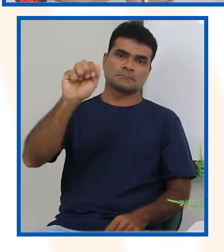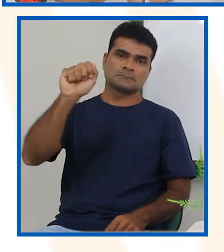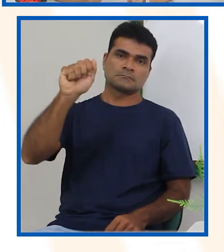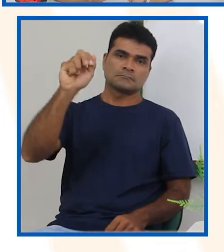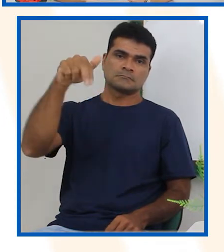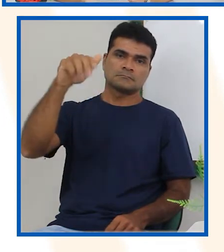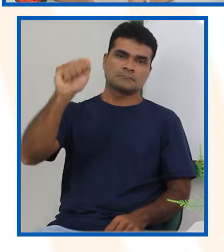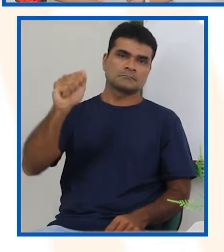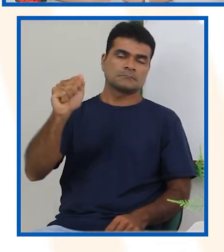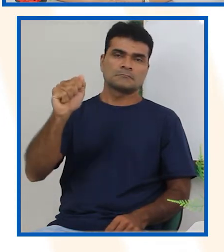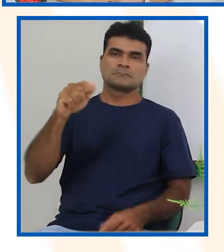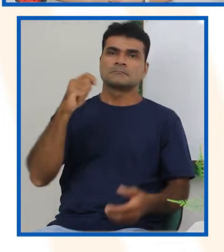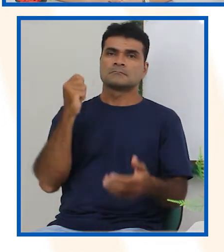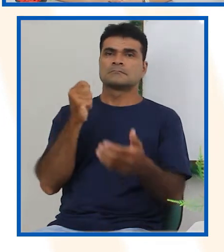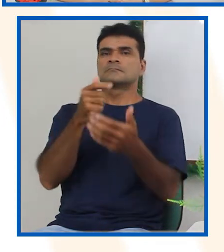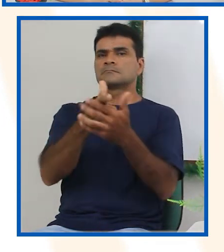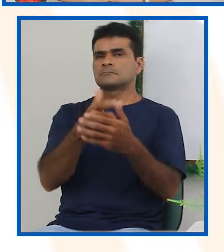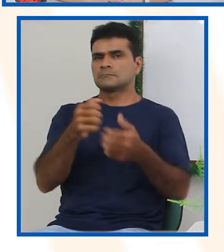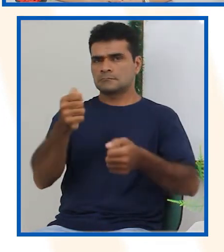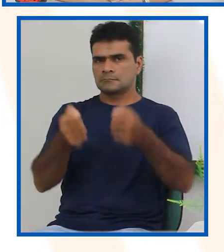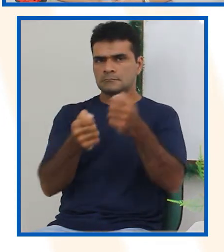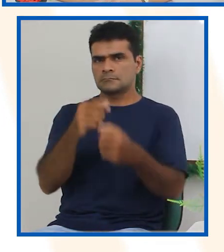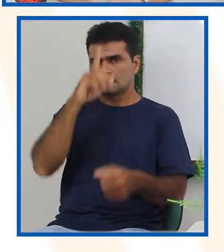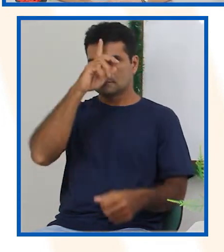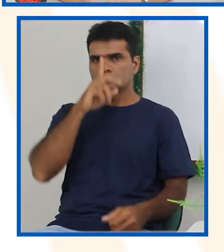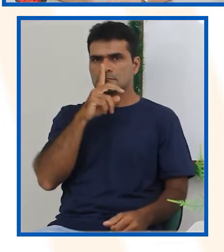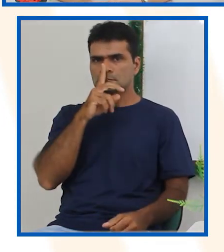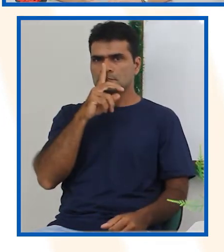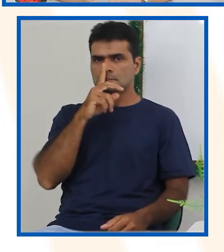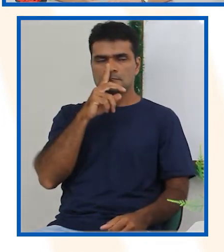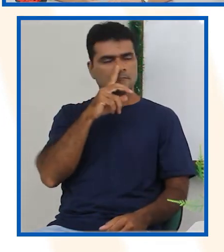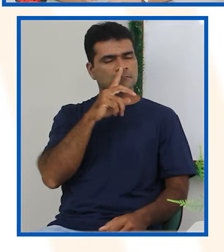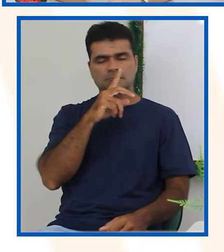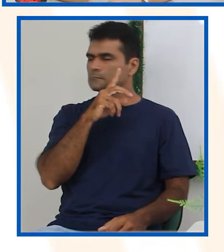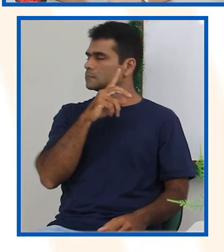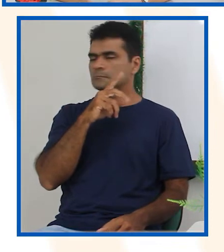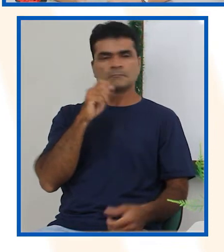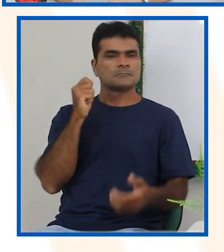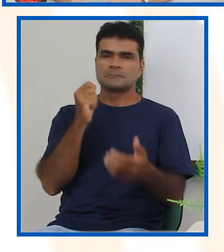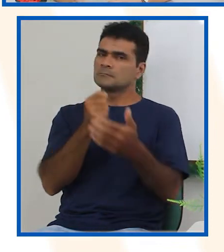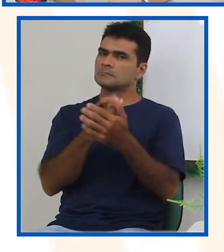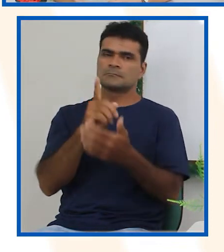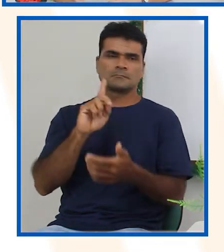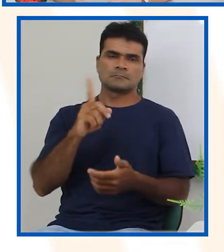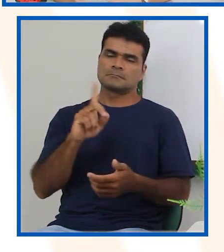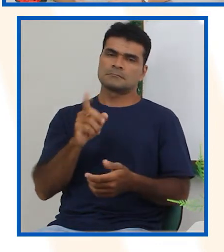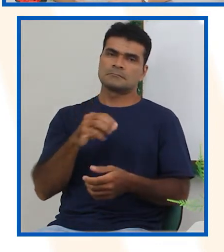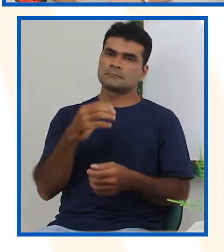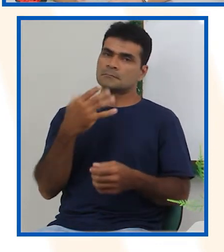Então, é impossível, né? O Rodrigo ganhar um carrinho amarelo agora no Natal da Juliana. Certo?